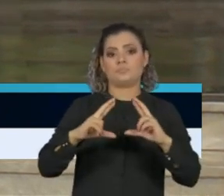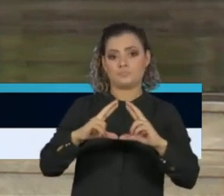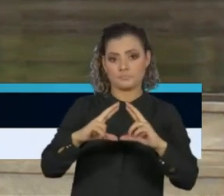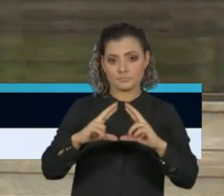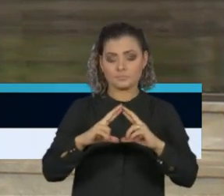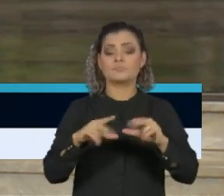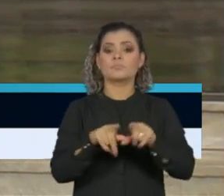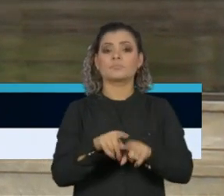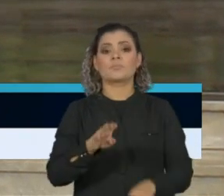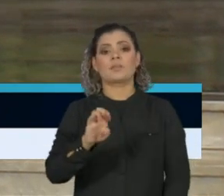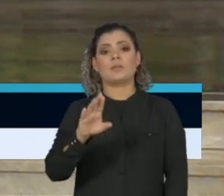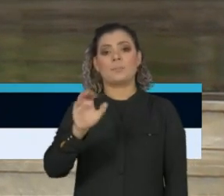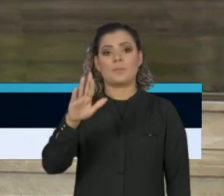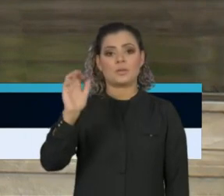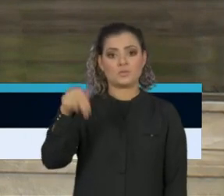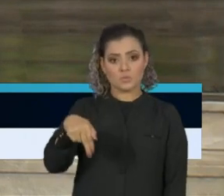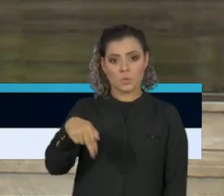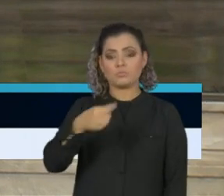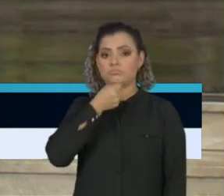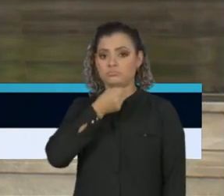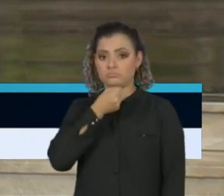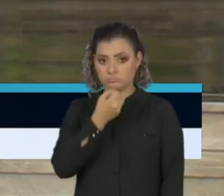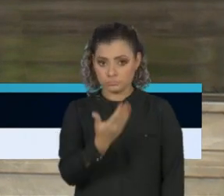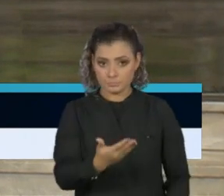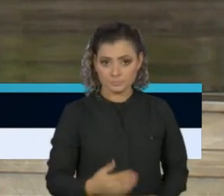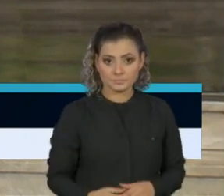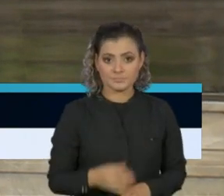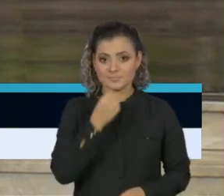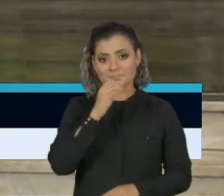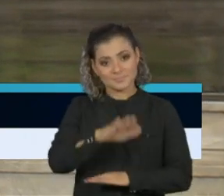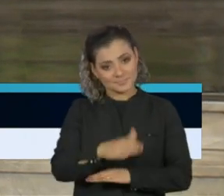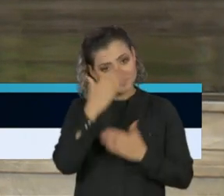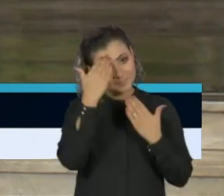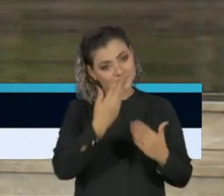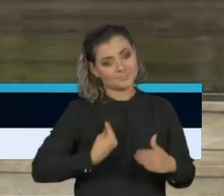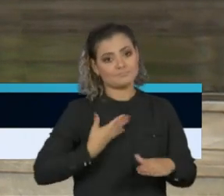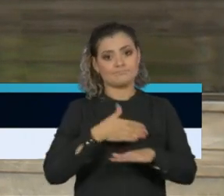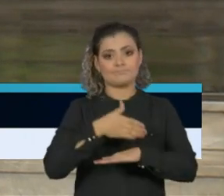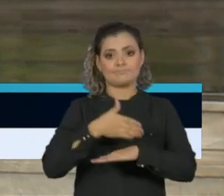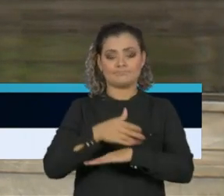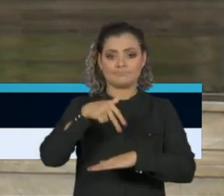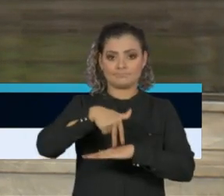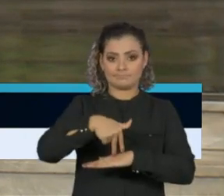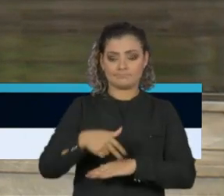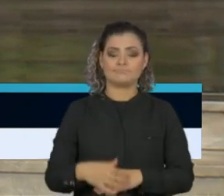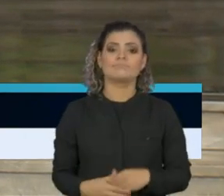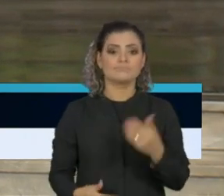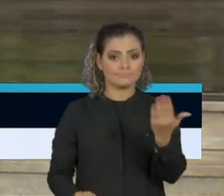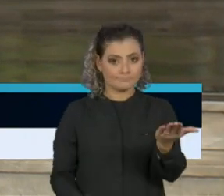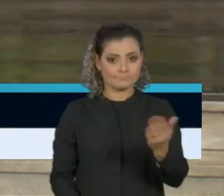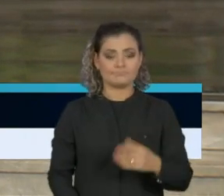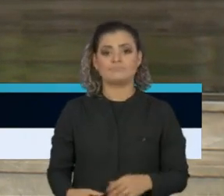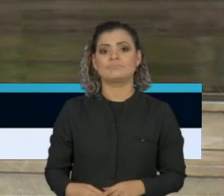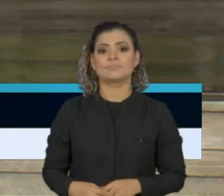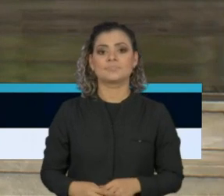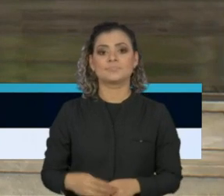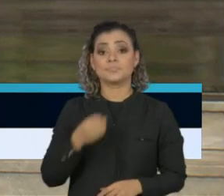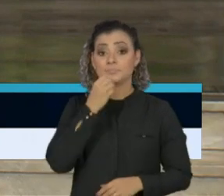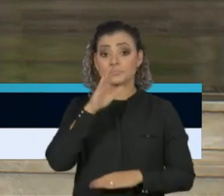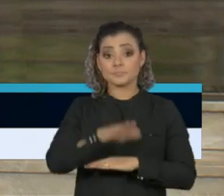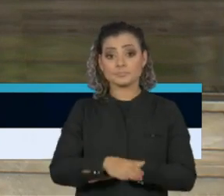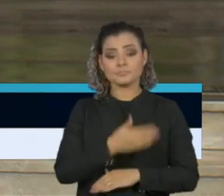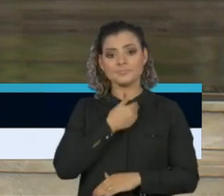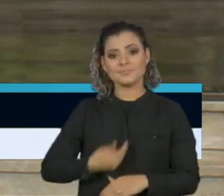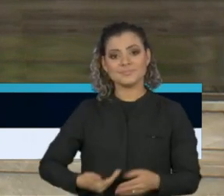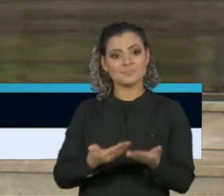Emerson Ramos. Emerson, boa tarde. Obrigado pela sua presença. Sua pergunta, por favor. Boa tarde, governador.